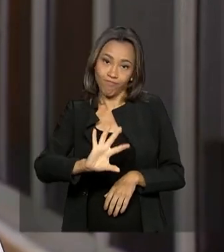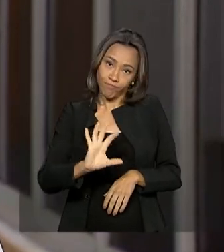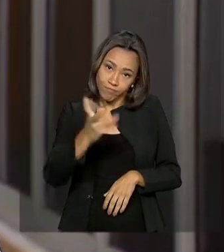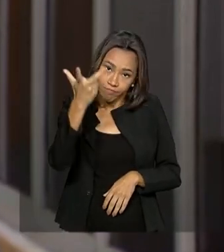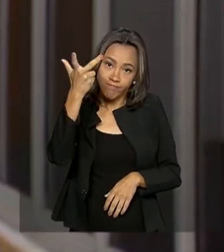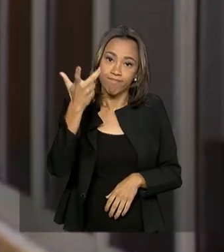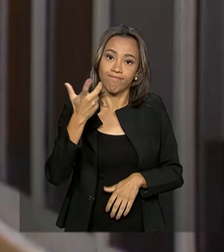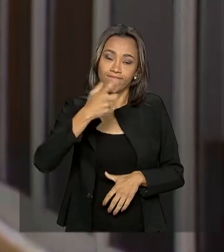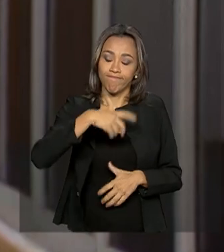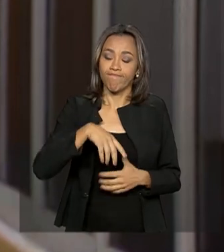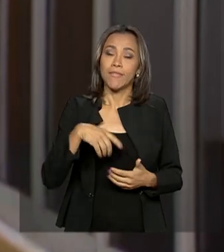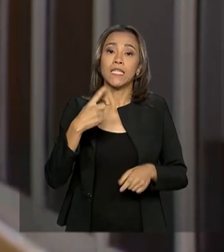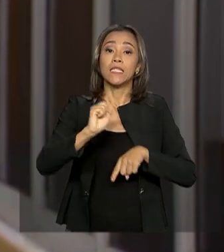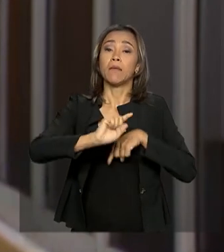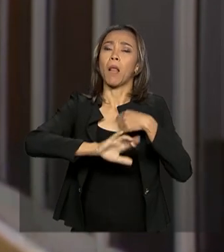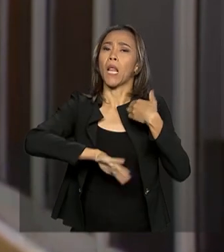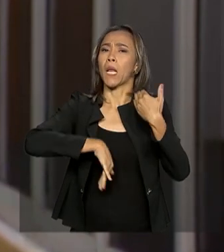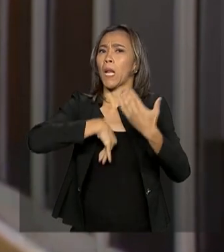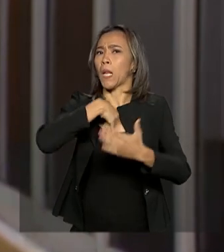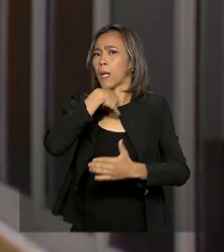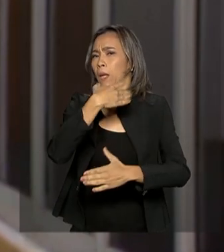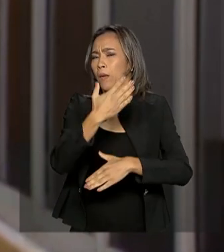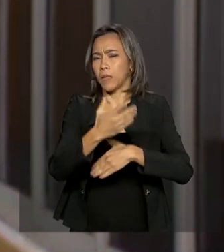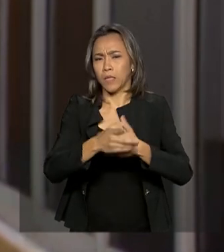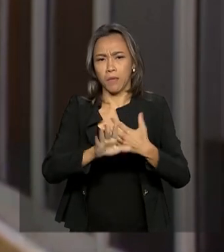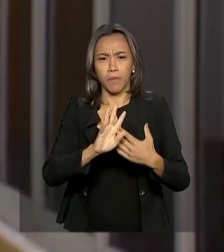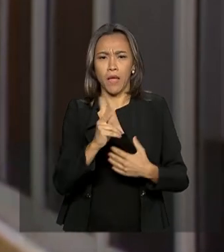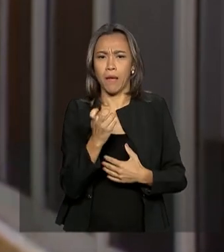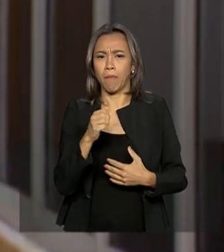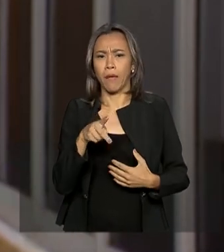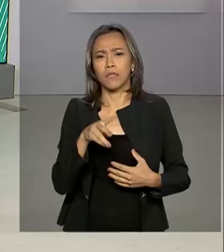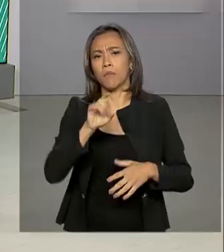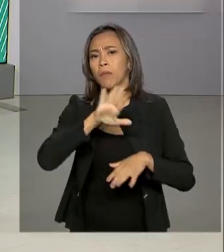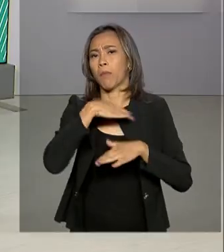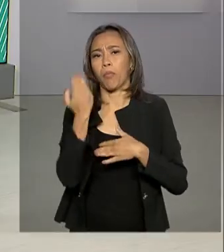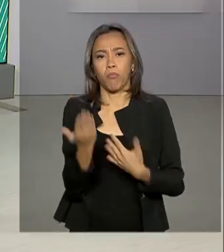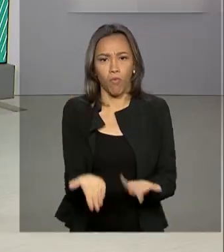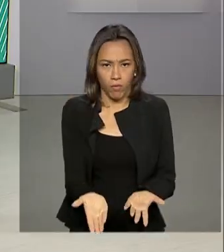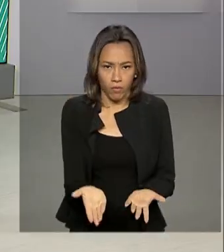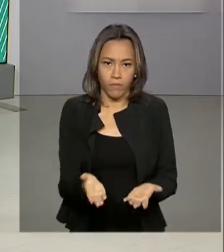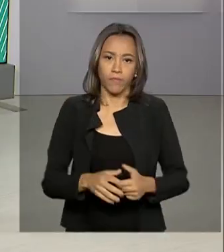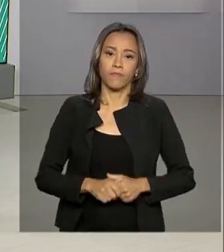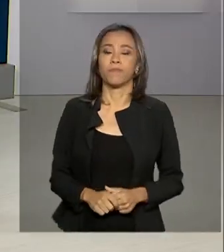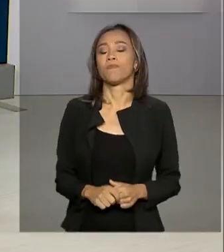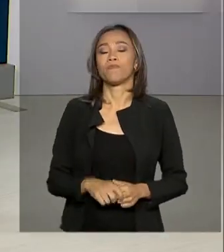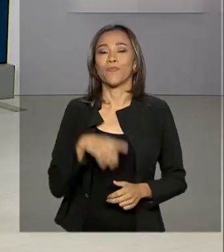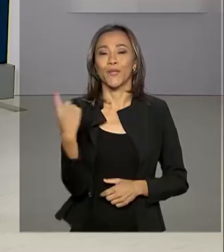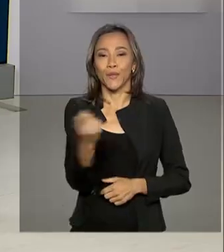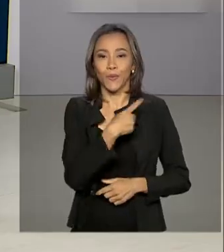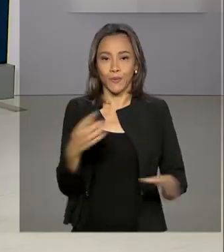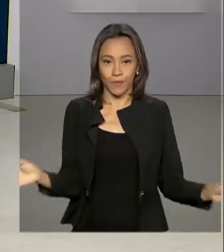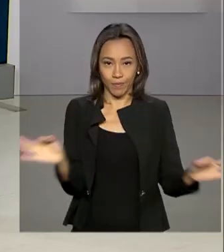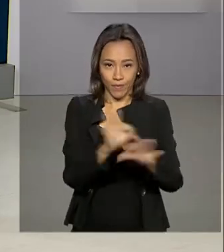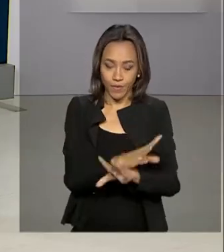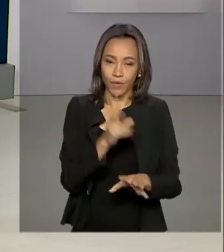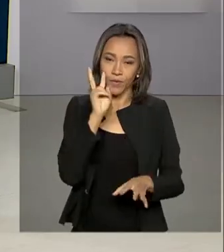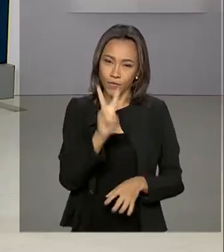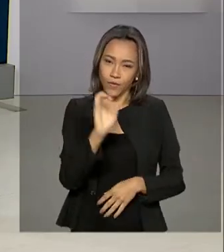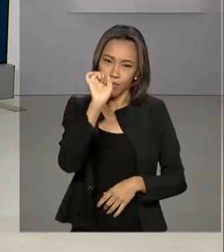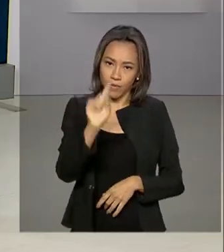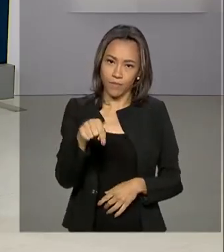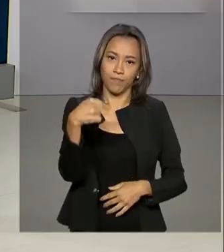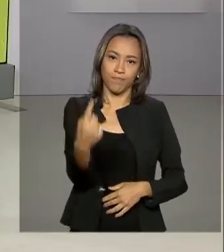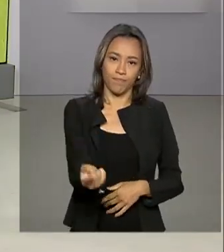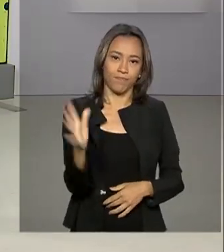o fígado, evoluindo com insuficiência hepática, infelizmente vir a falecer. A gente fica por aqui. Nos vemos na